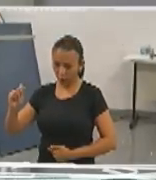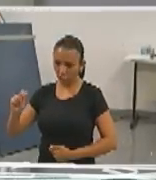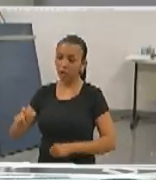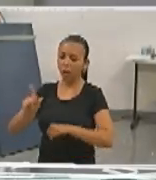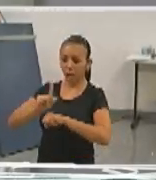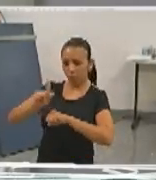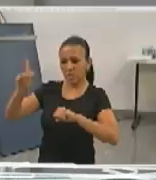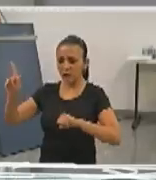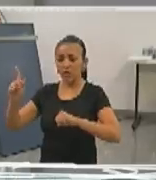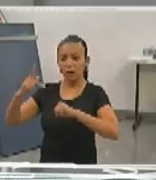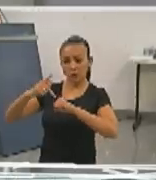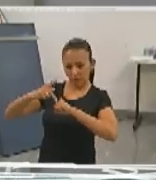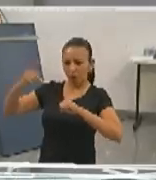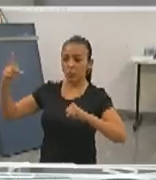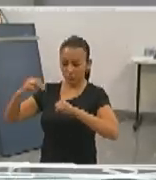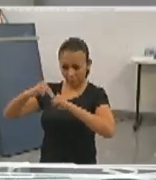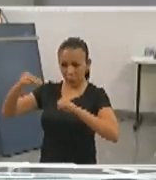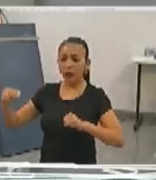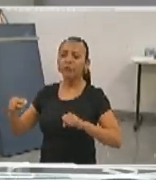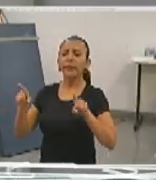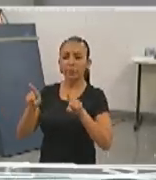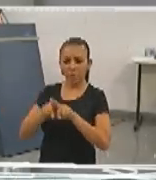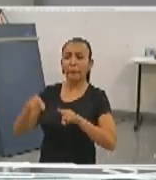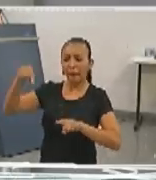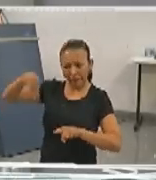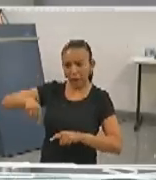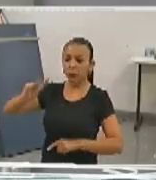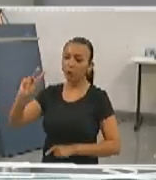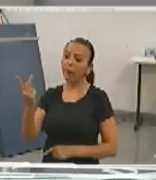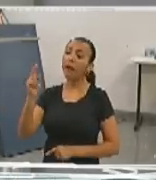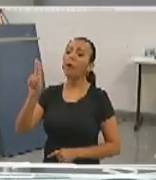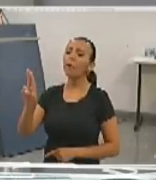pós-graduação, inclusive aqui no HU?